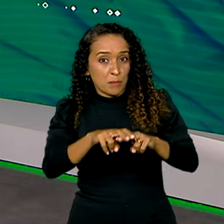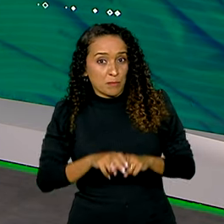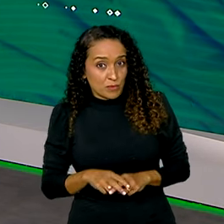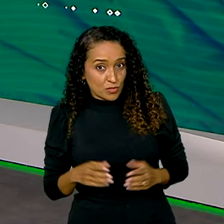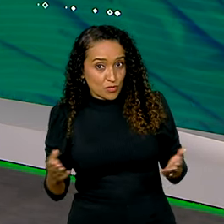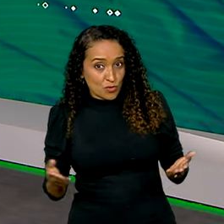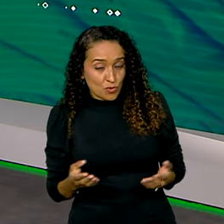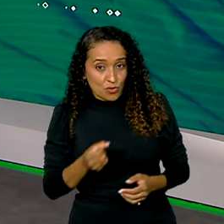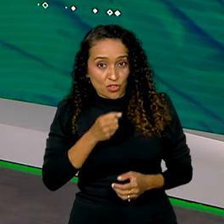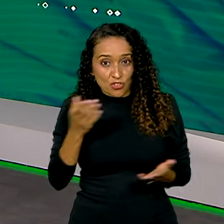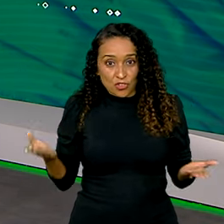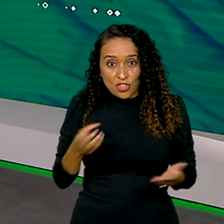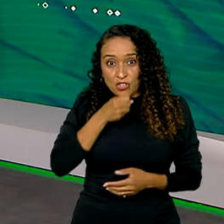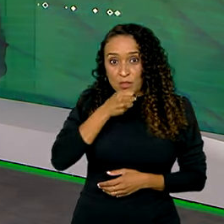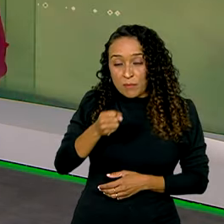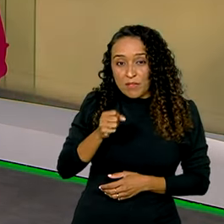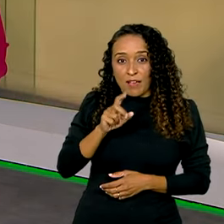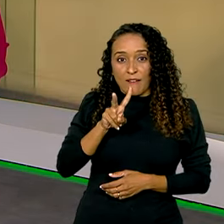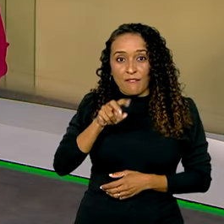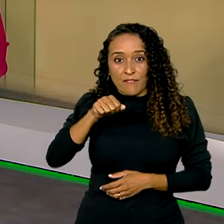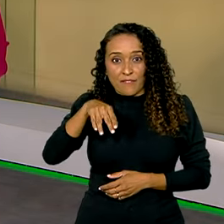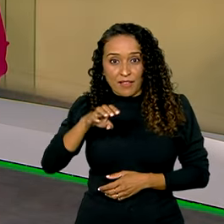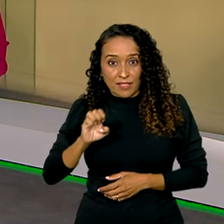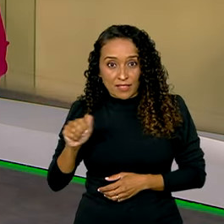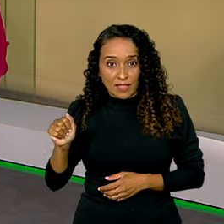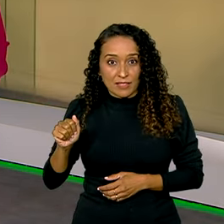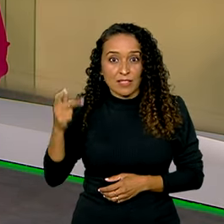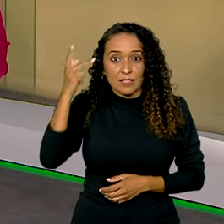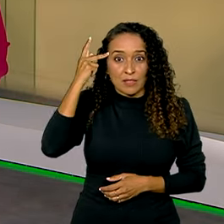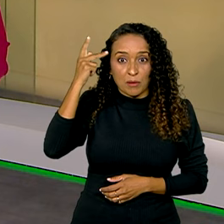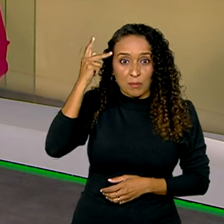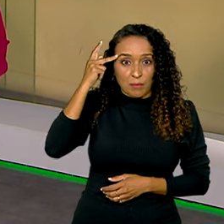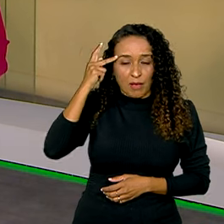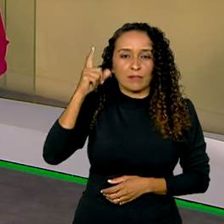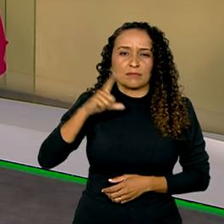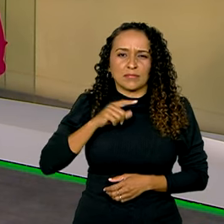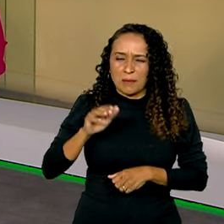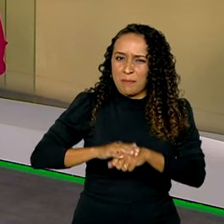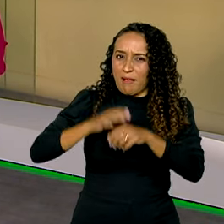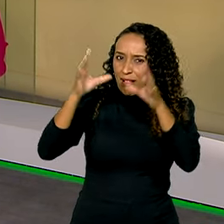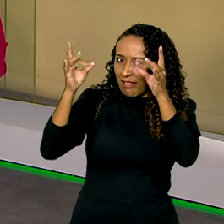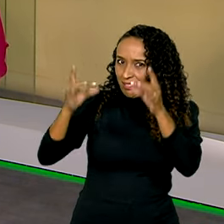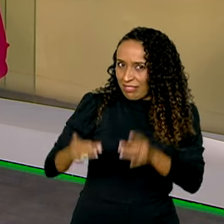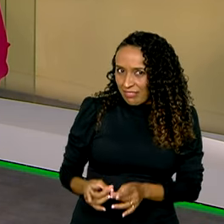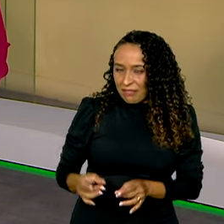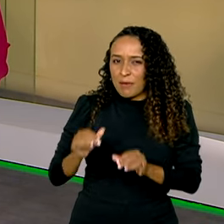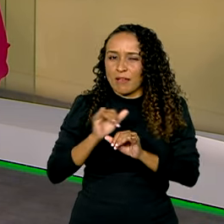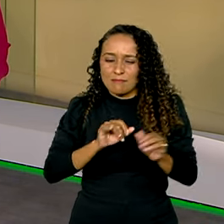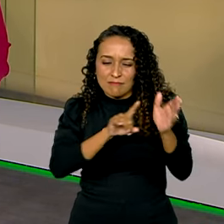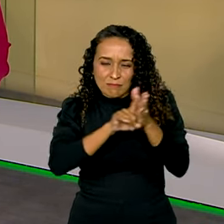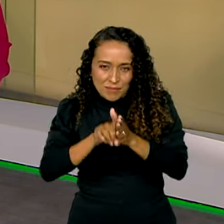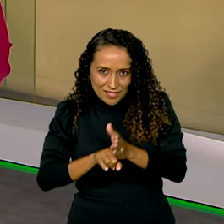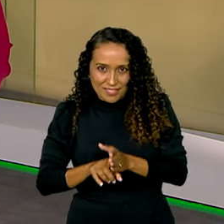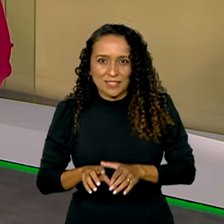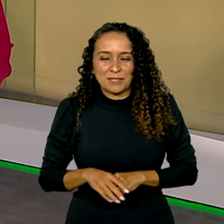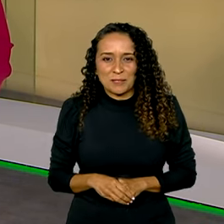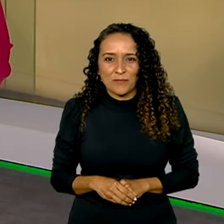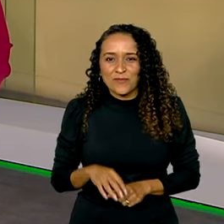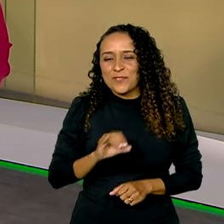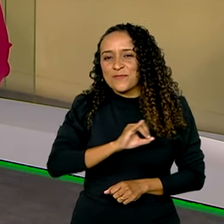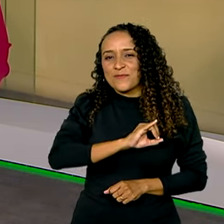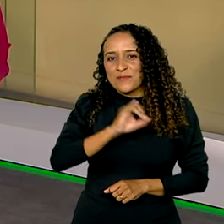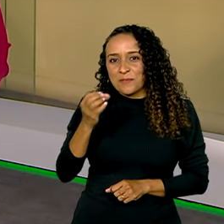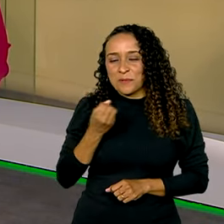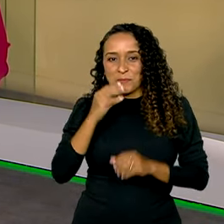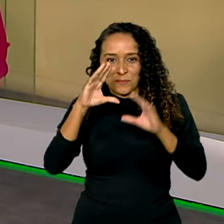nós vamos chamar ao vivo a repórter Vanessa Casalino lá em São Paulo. Ela tem mais detalhes dessa pesquisa para a gente. Oi Vanessa,